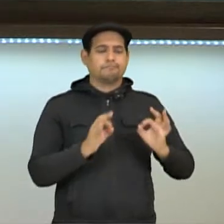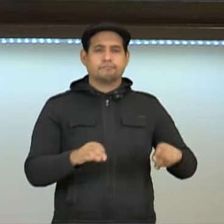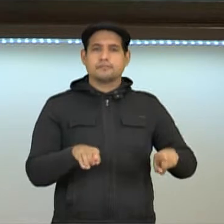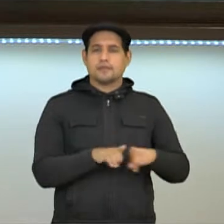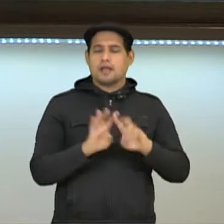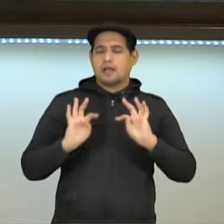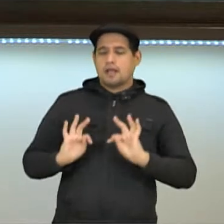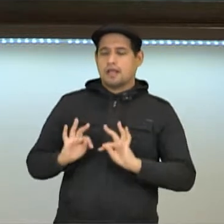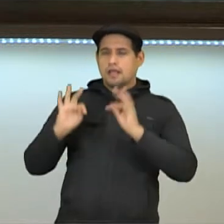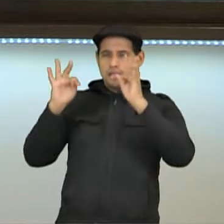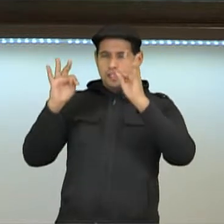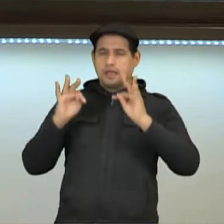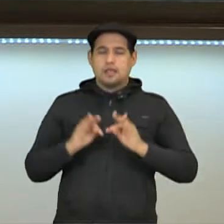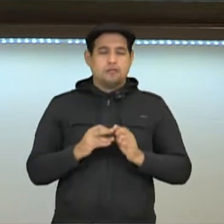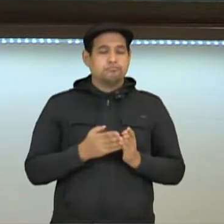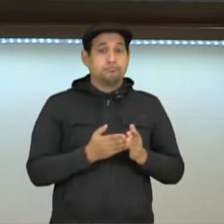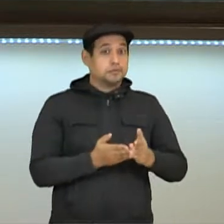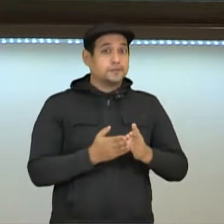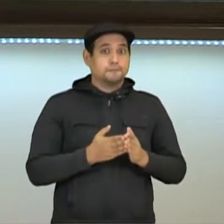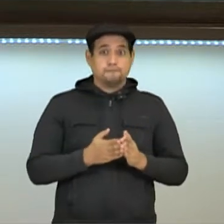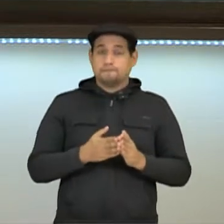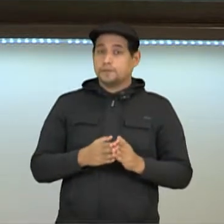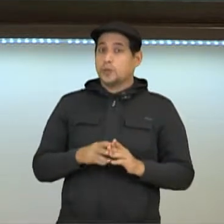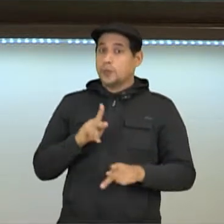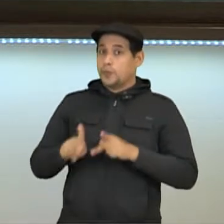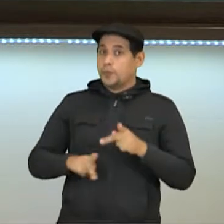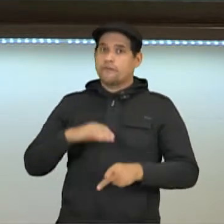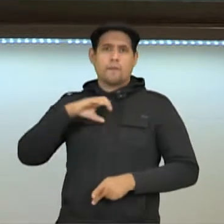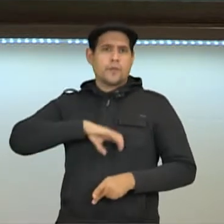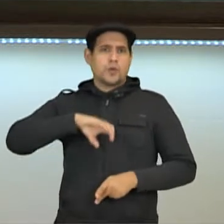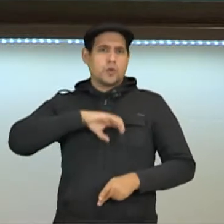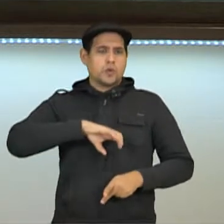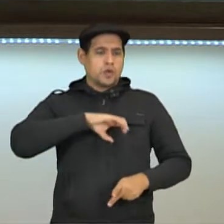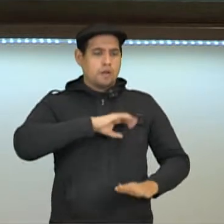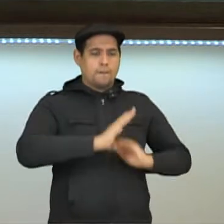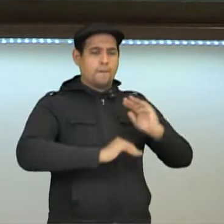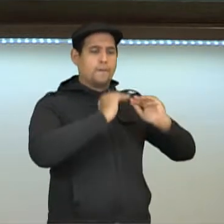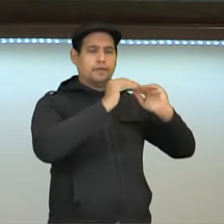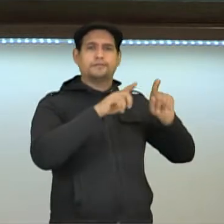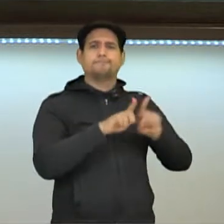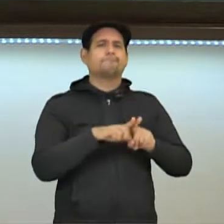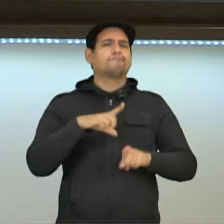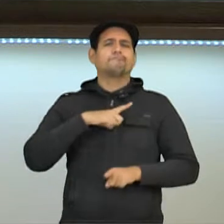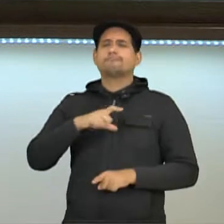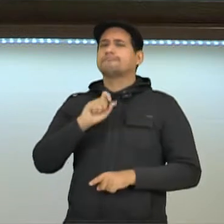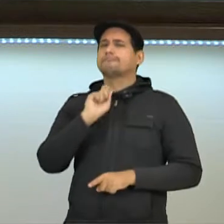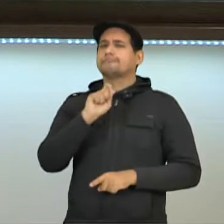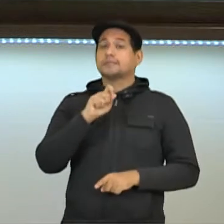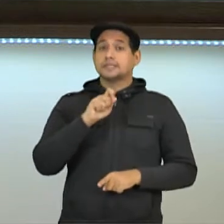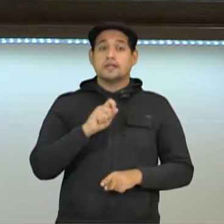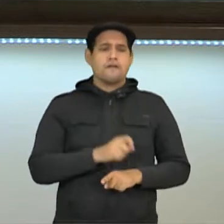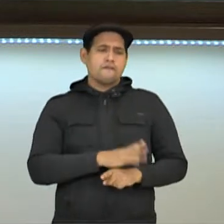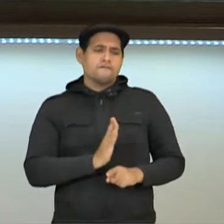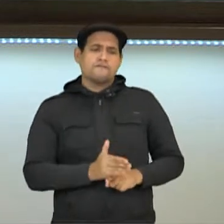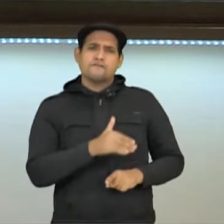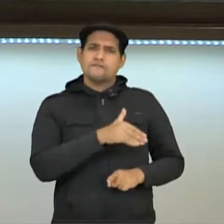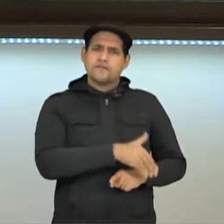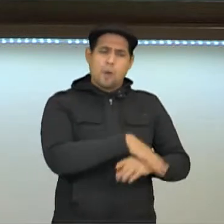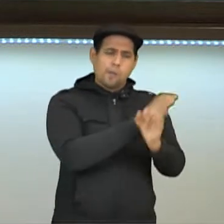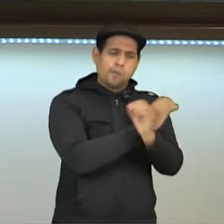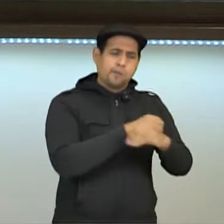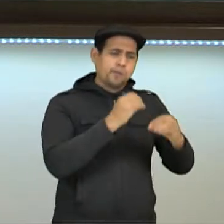das técnicas de navegação que os portugueses desenvolveram, possibilitou a eles se lançar as grandes